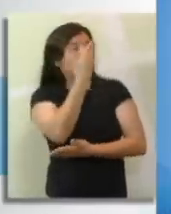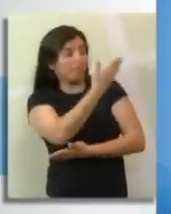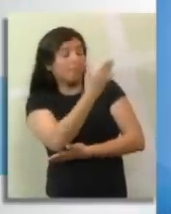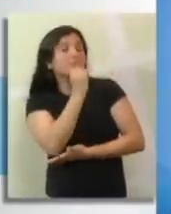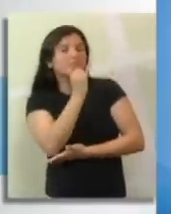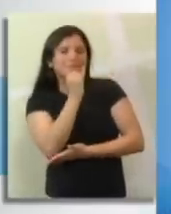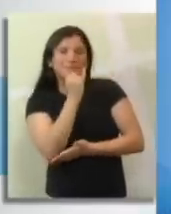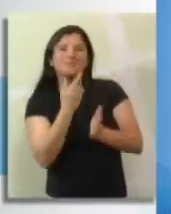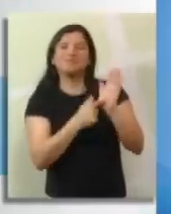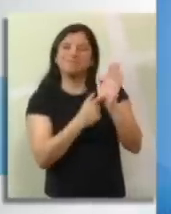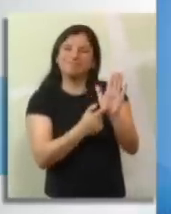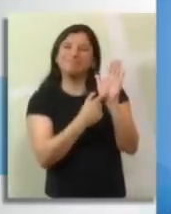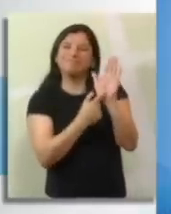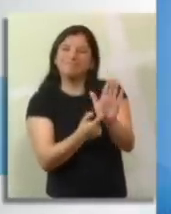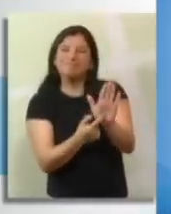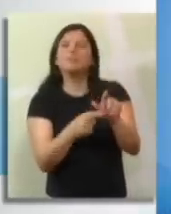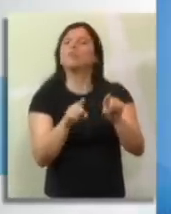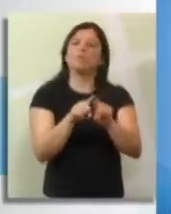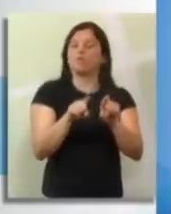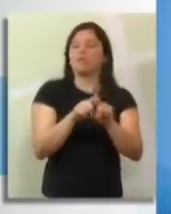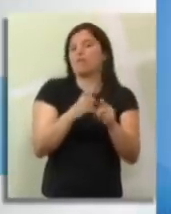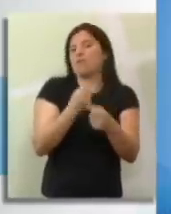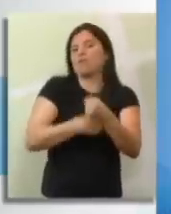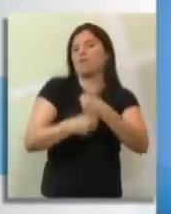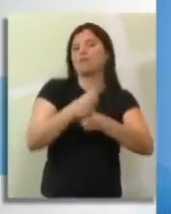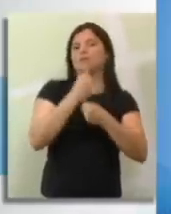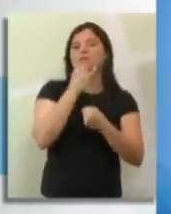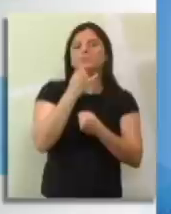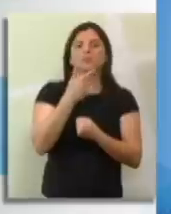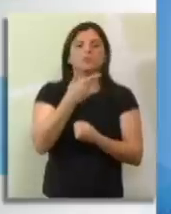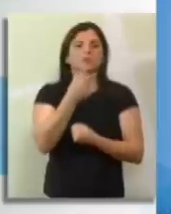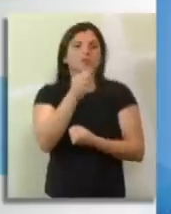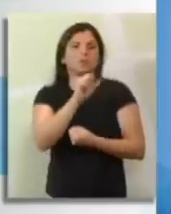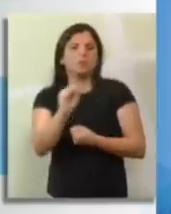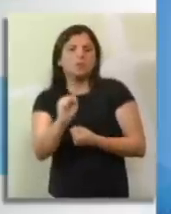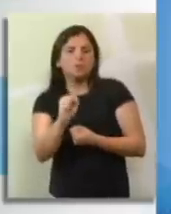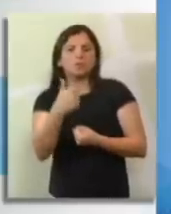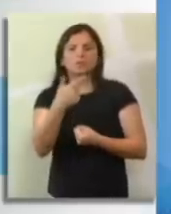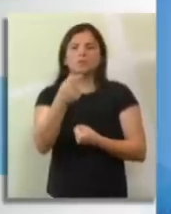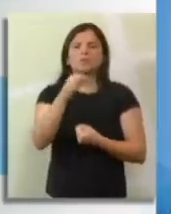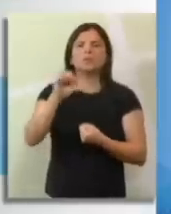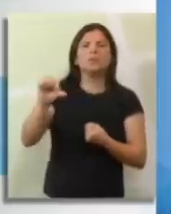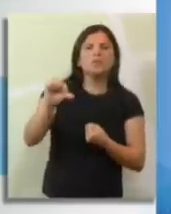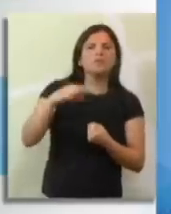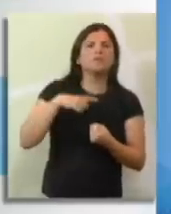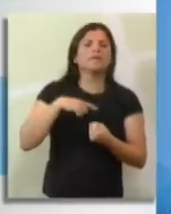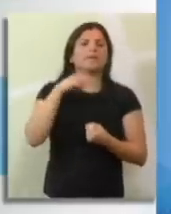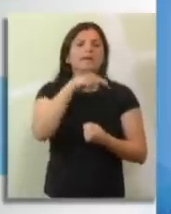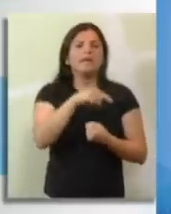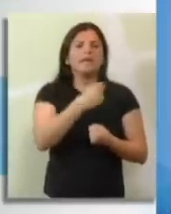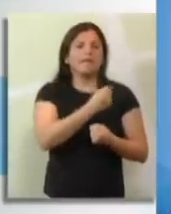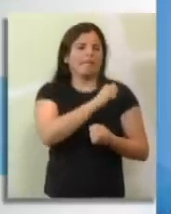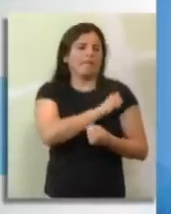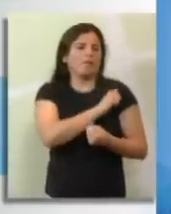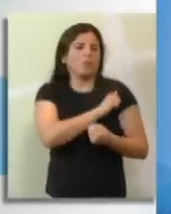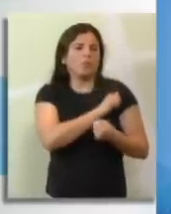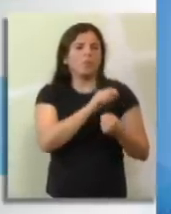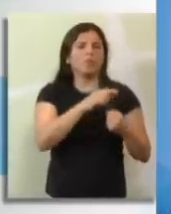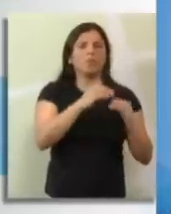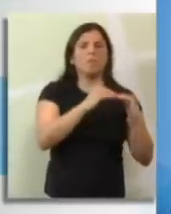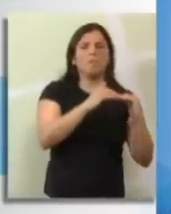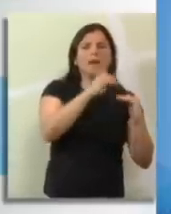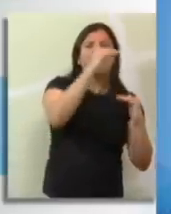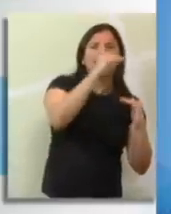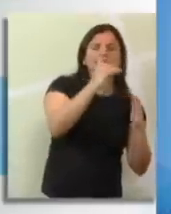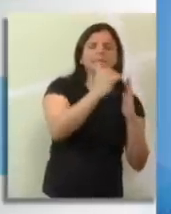alunos estudavam nessa escola. Um ano depois, em 2009, esse número caiu para 100 alunos. Em 2010,